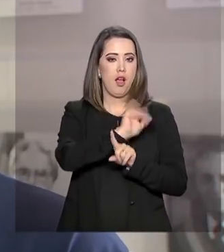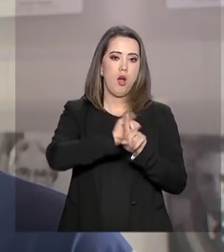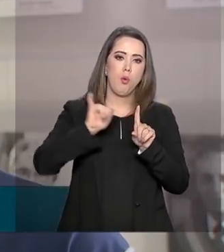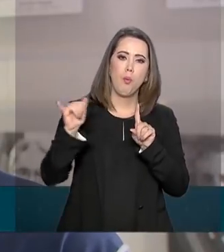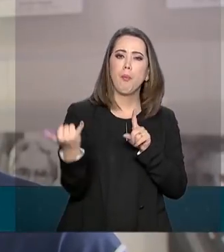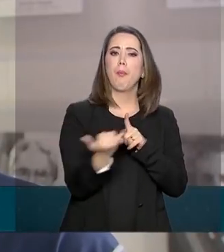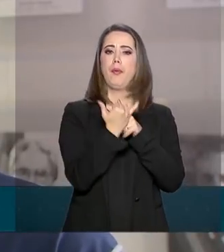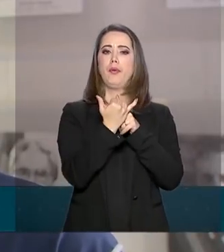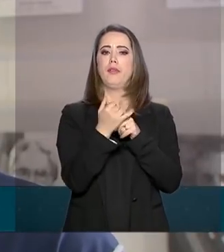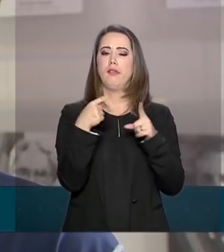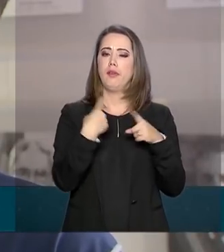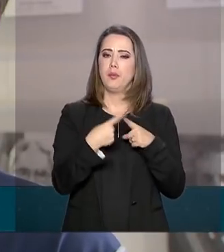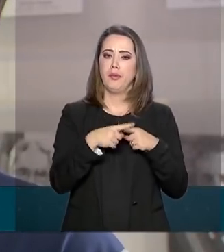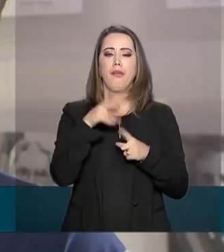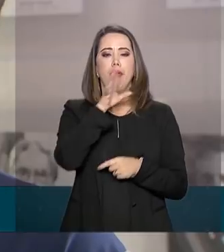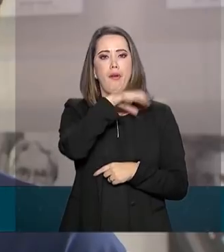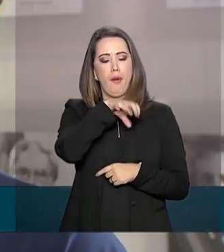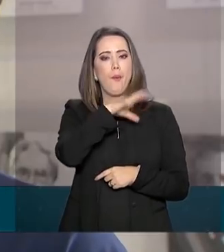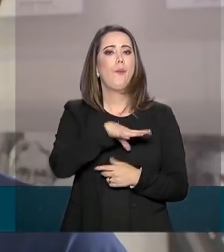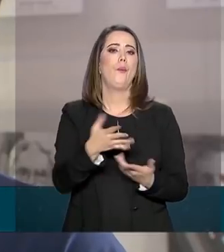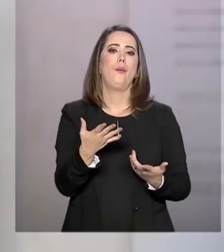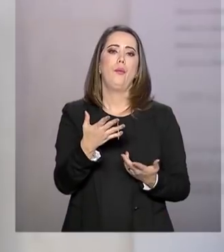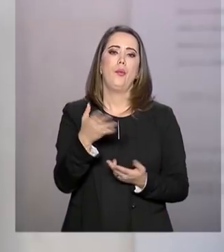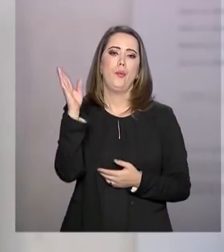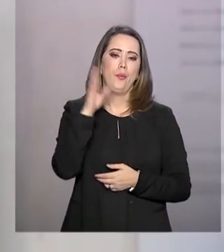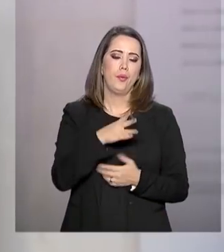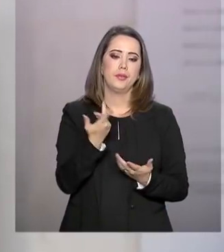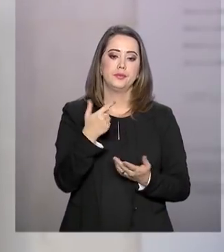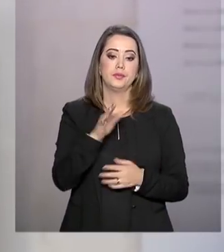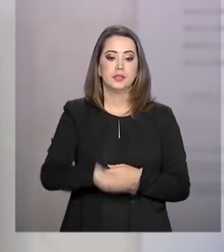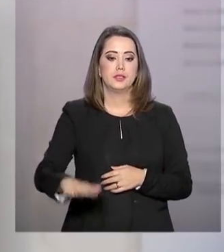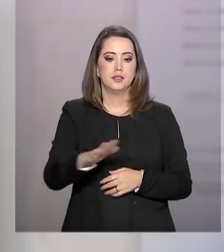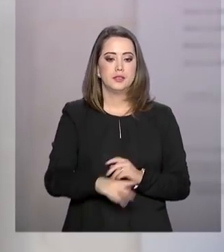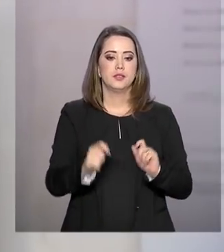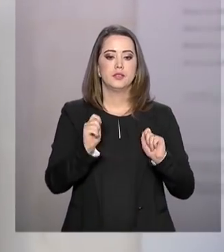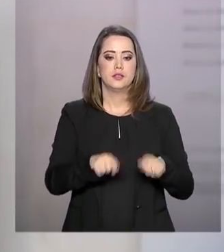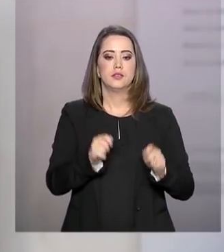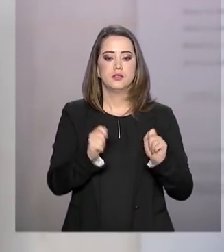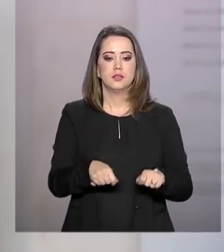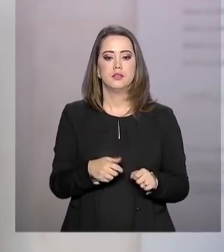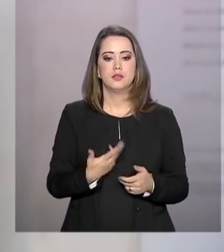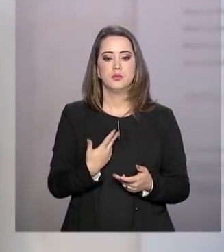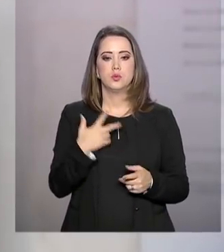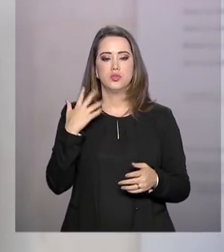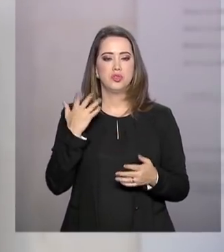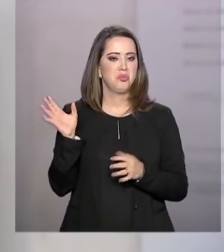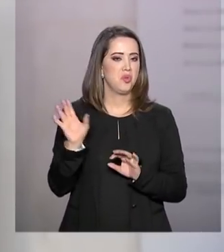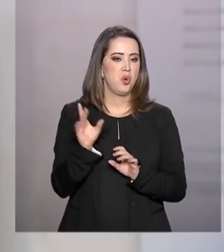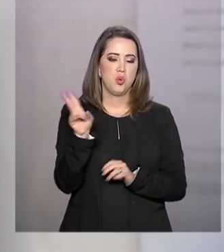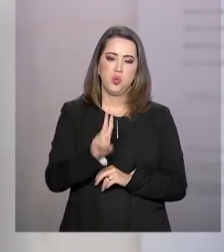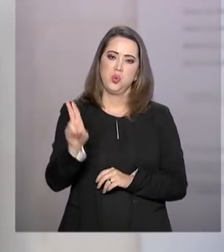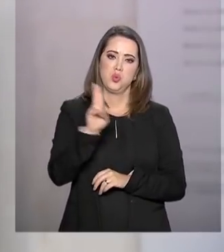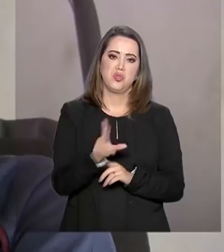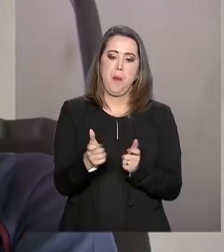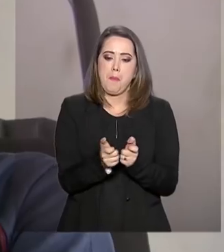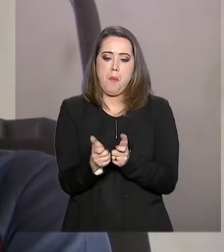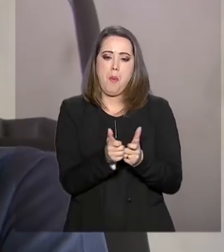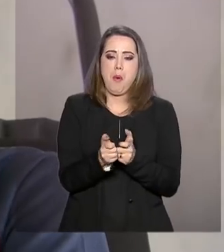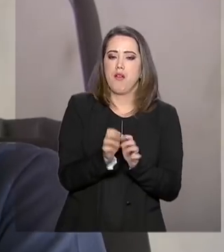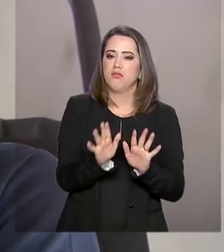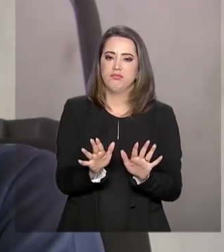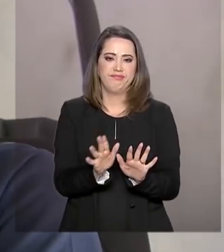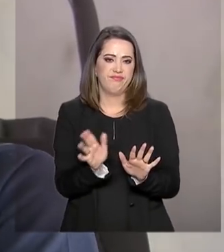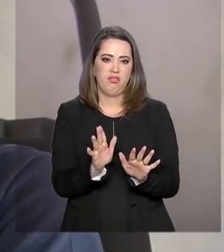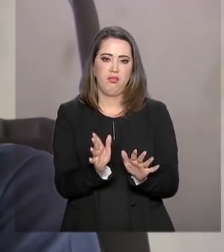isso é ruim nas escolas. As crianças podiam cortar os eletrônicos, que elas estão muito viciadas. Faria mais